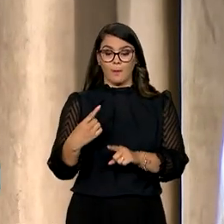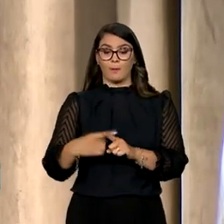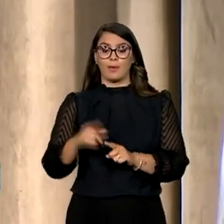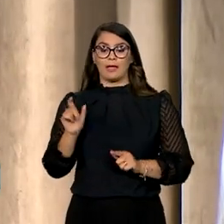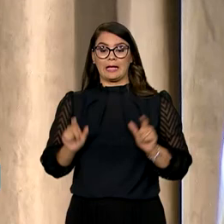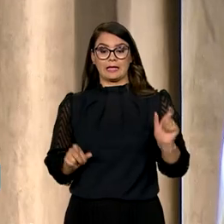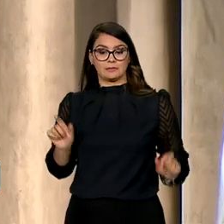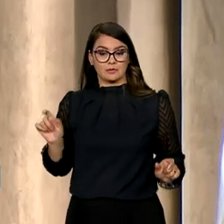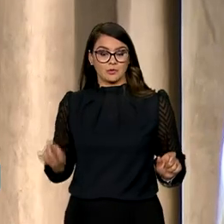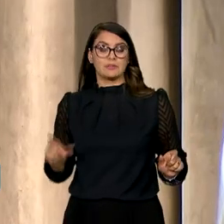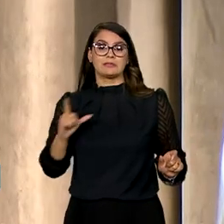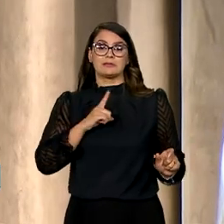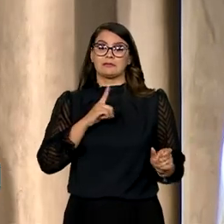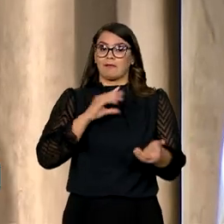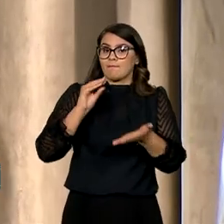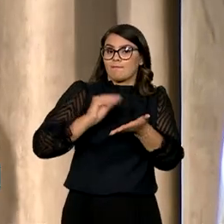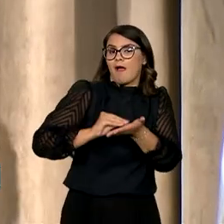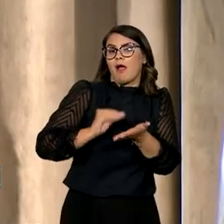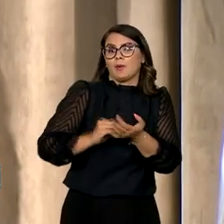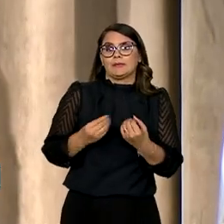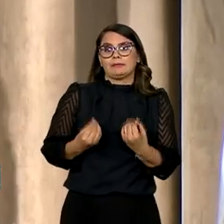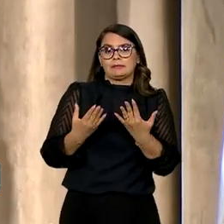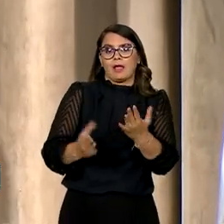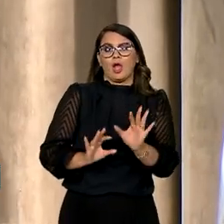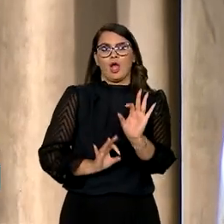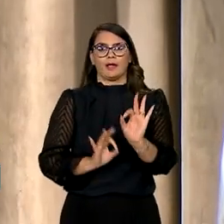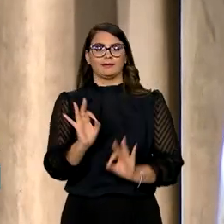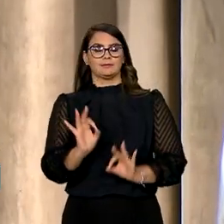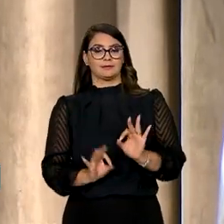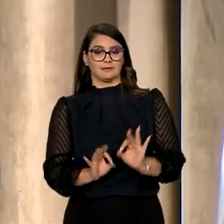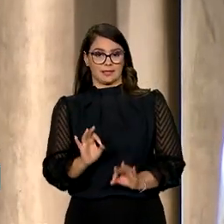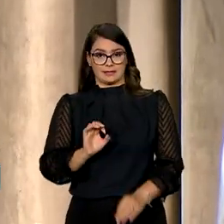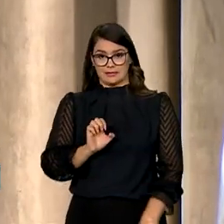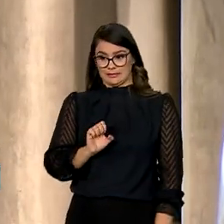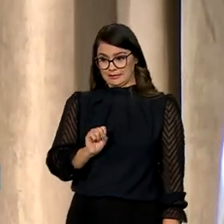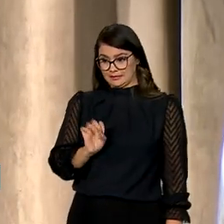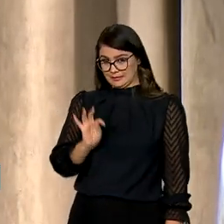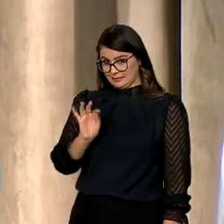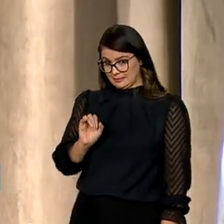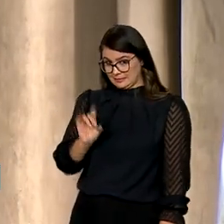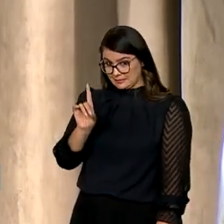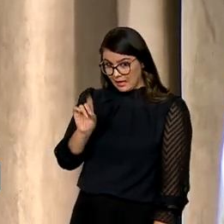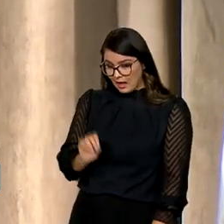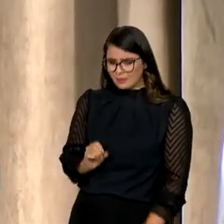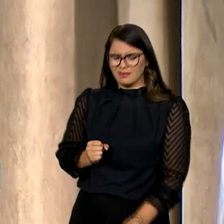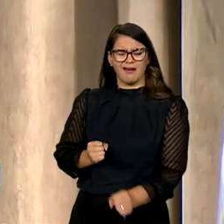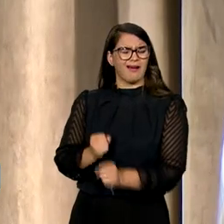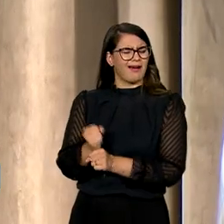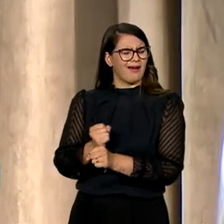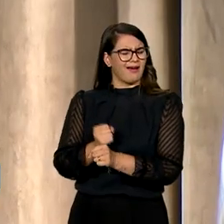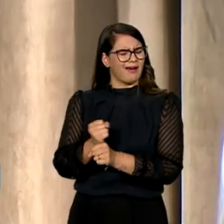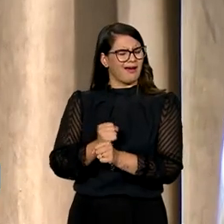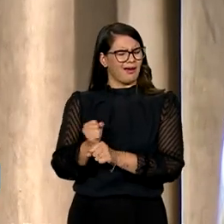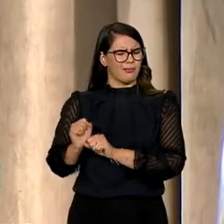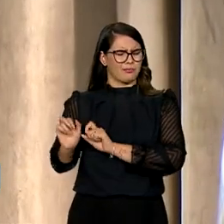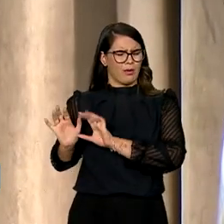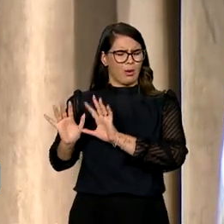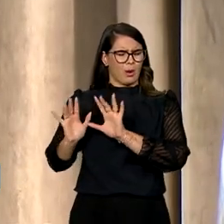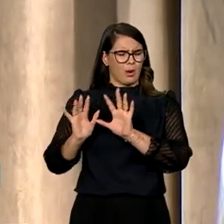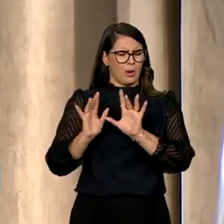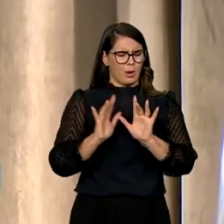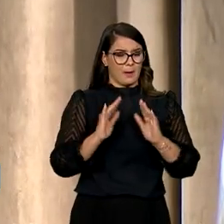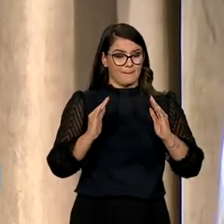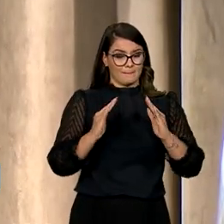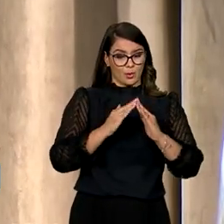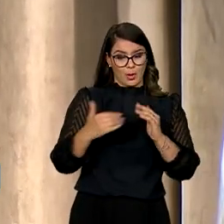que tiveram, por falta de oferta de planejamento do Estado, durante muitas décadas, a ocupação de margens de